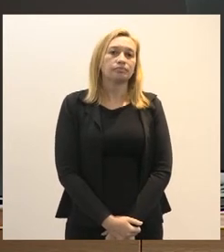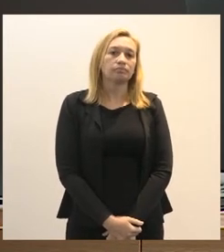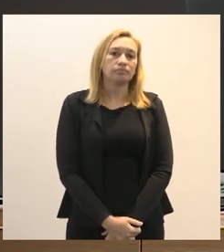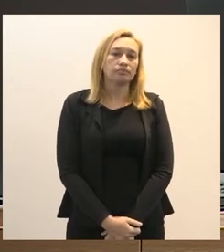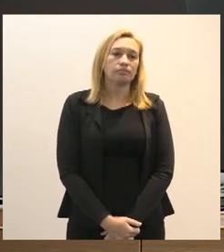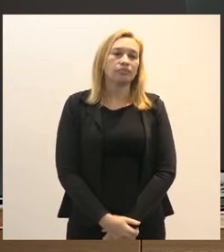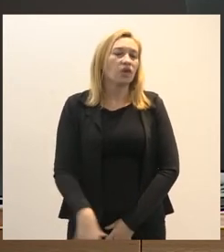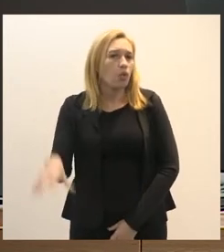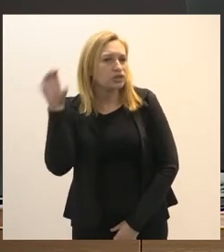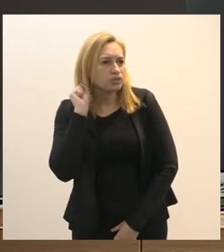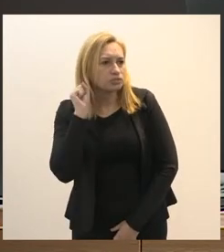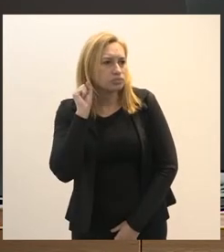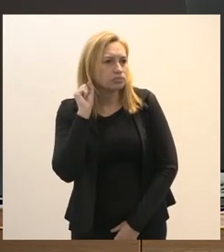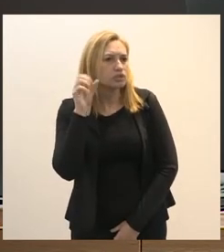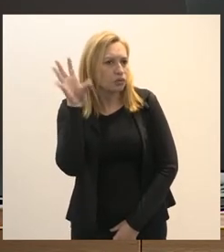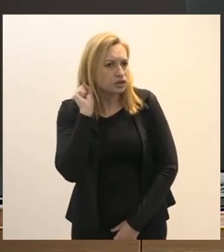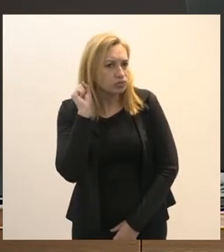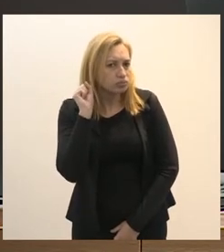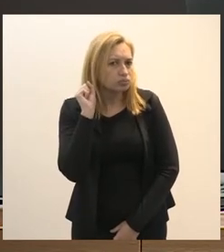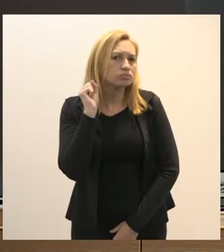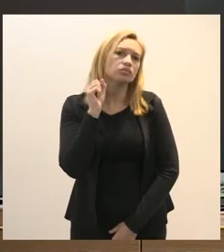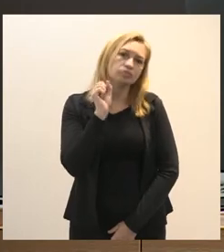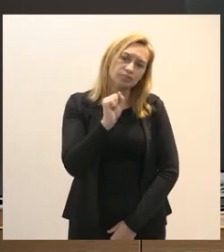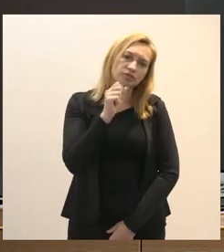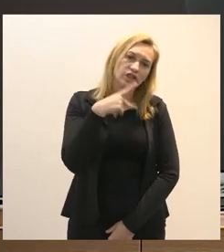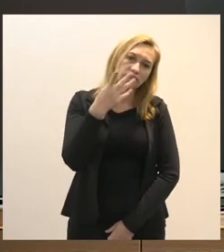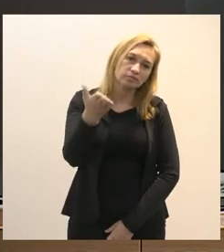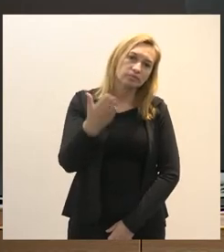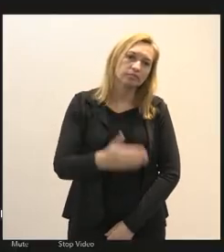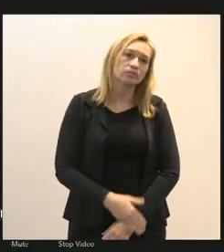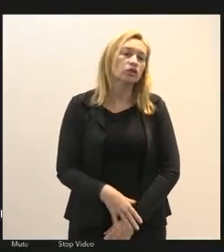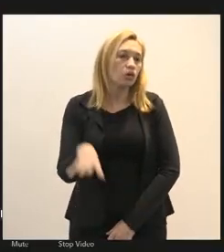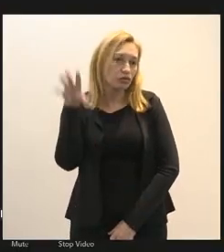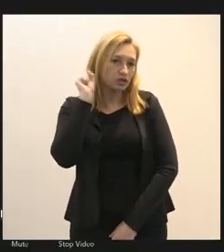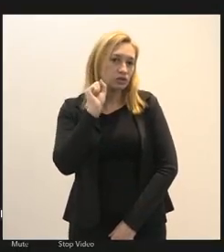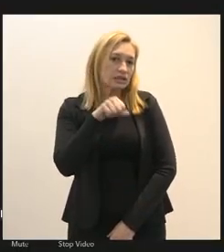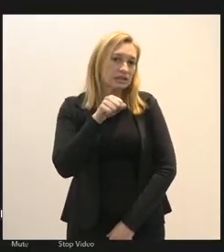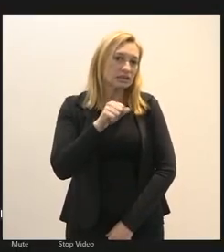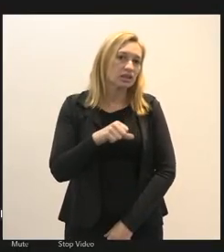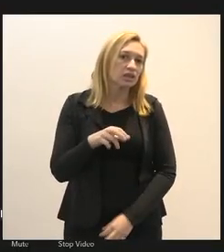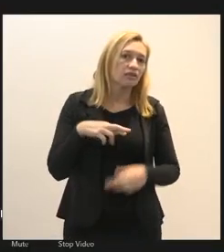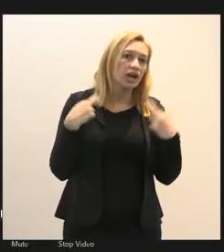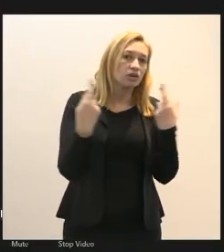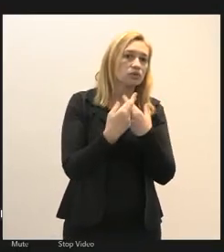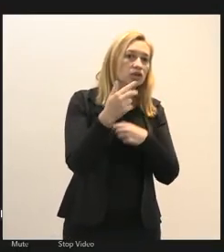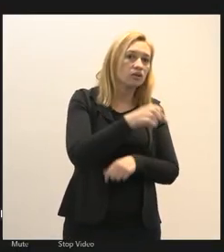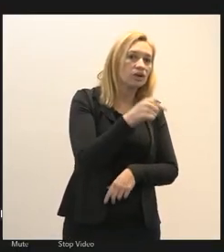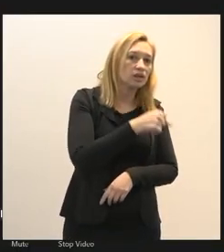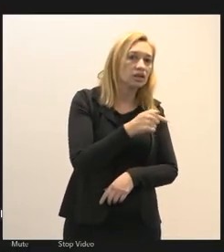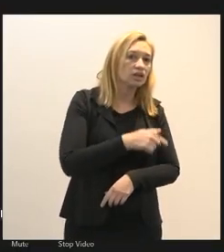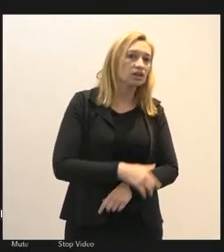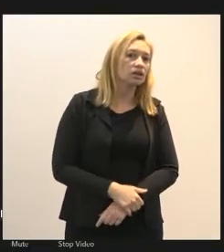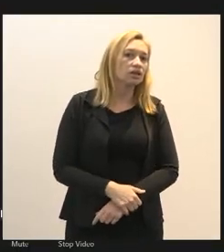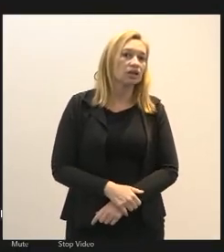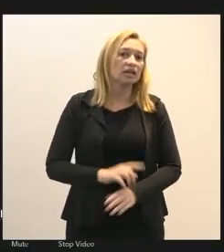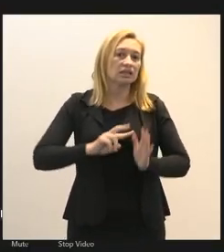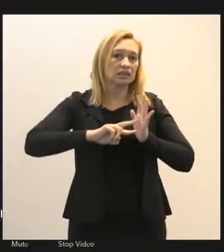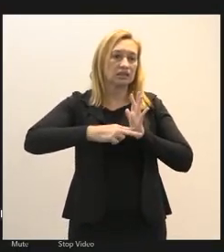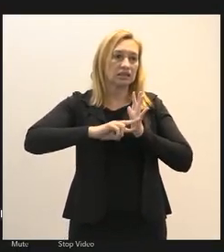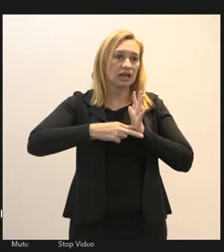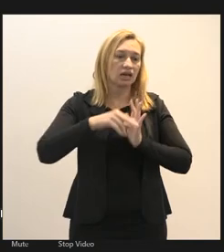está ouvindo Ciderley ouviu por favor estou ouvindo estou ouvindo que a gente estava em reunião aqui eu vi no sindicato